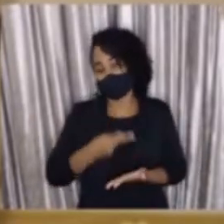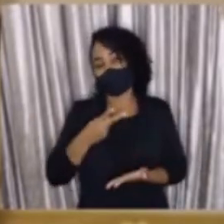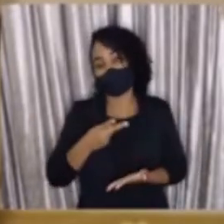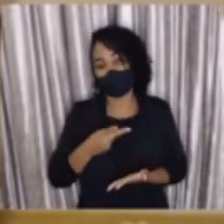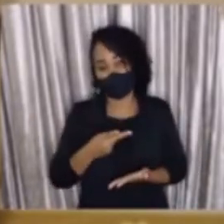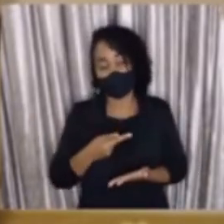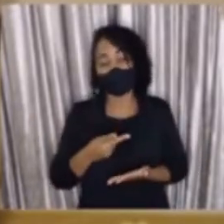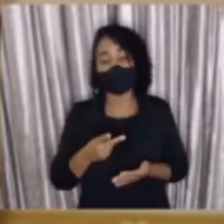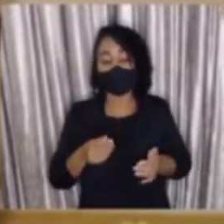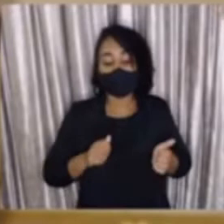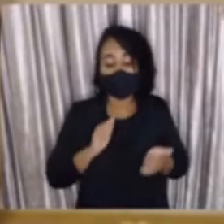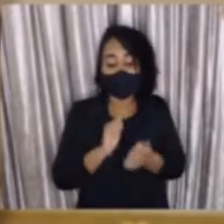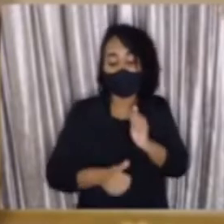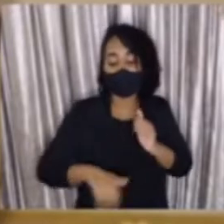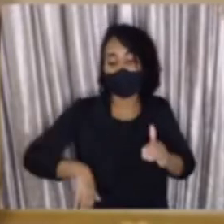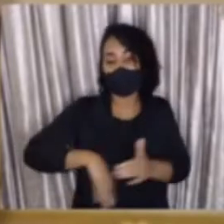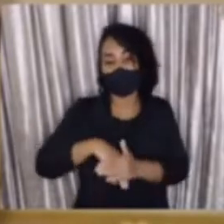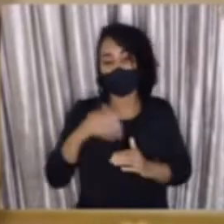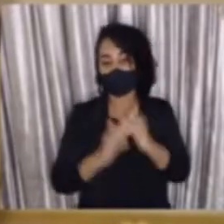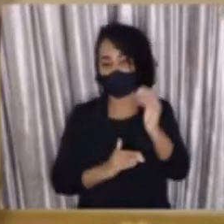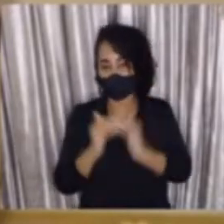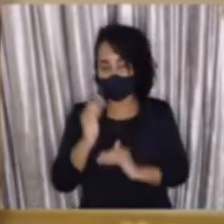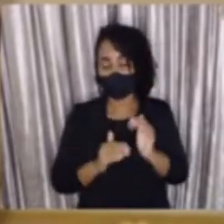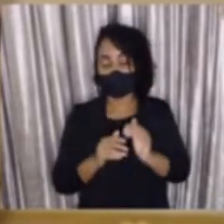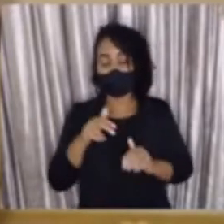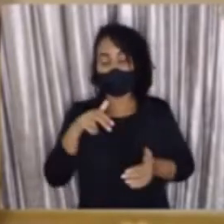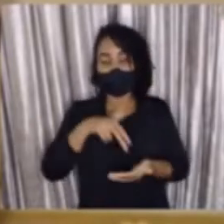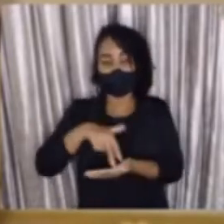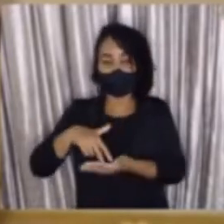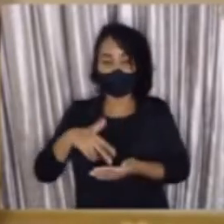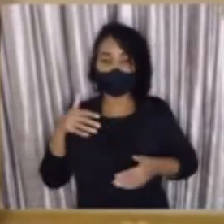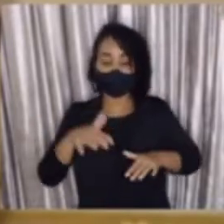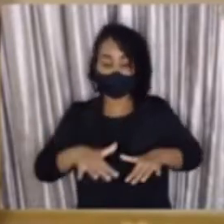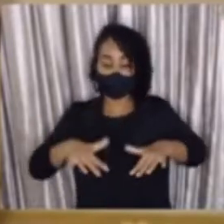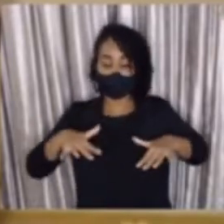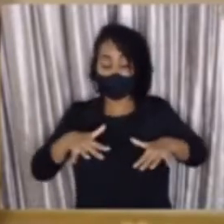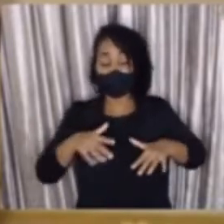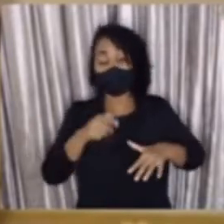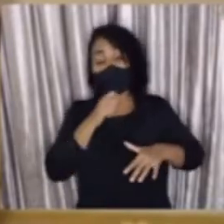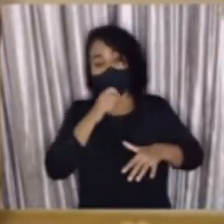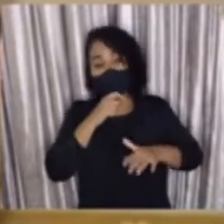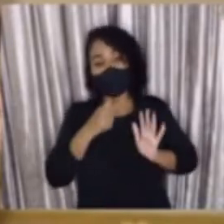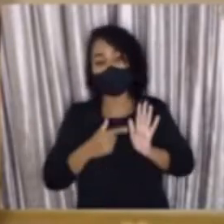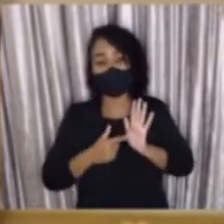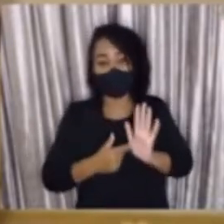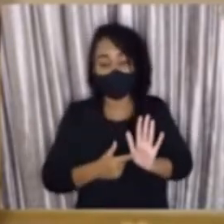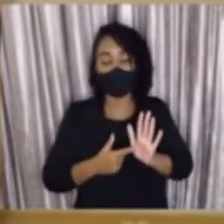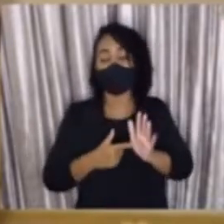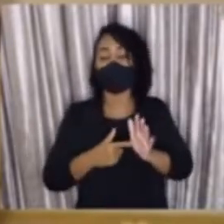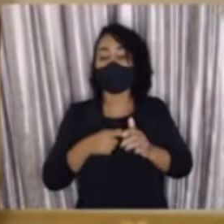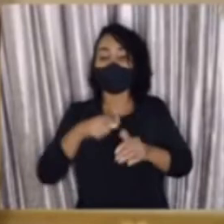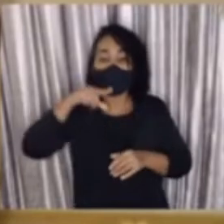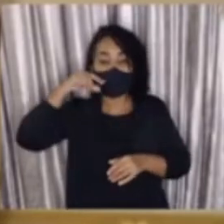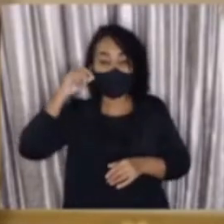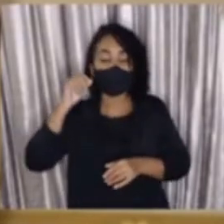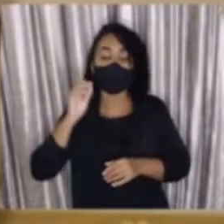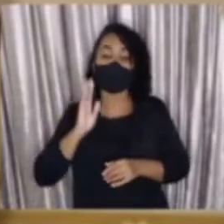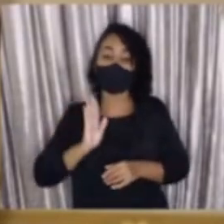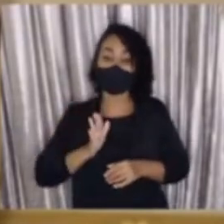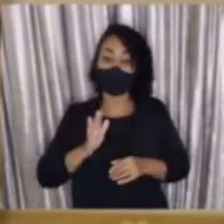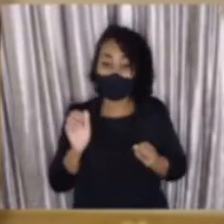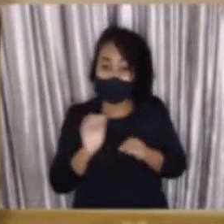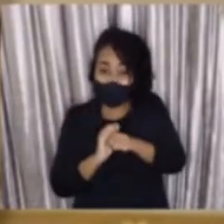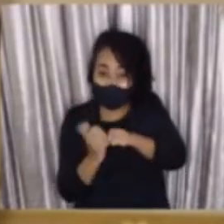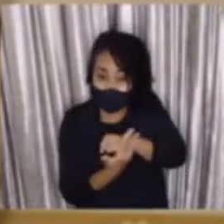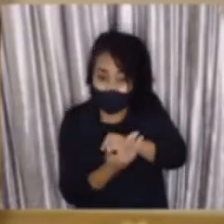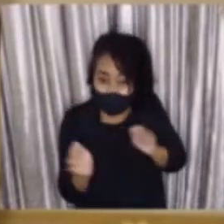para a realização de jogos de futebol profissional com a presença de público. Vale ressaltar, como o secretário, o doutor André Longo, bem falou, que